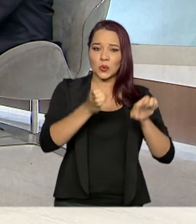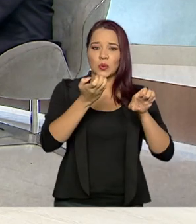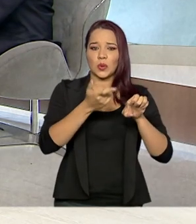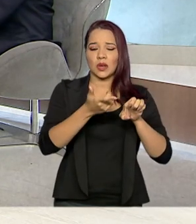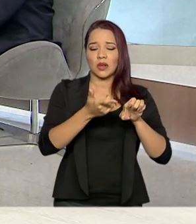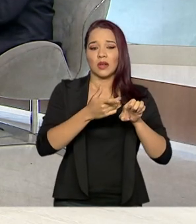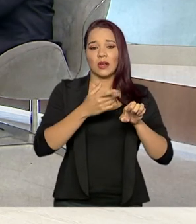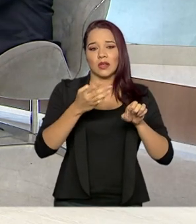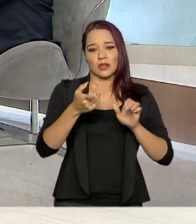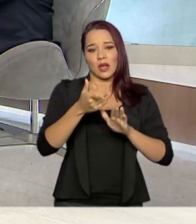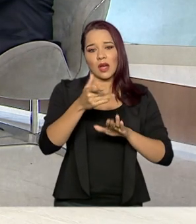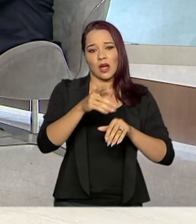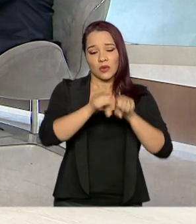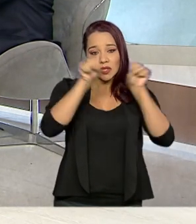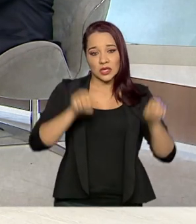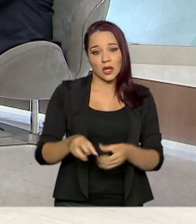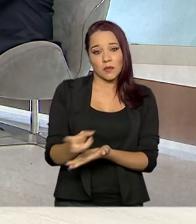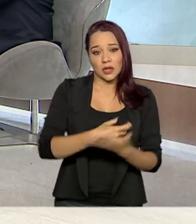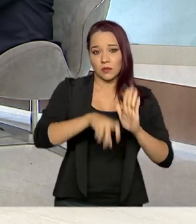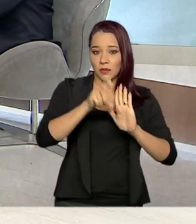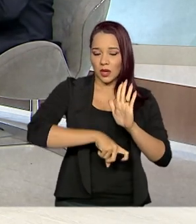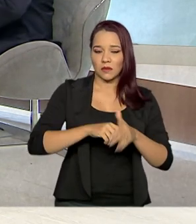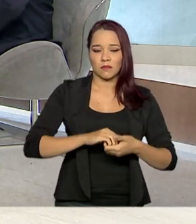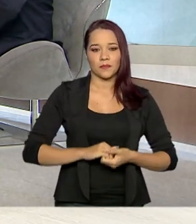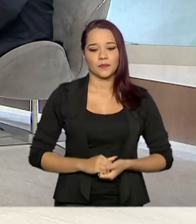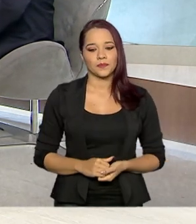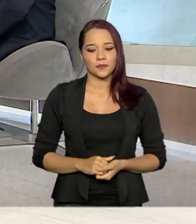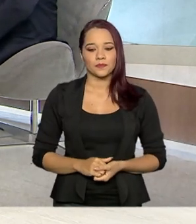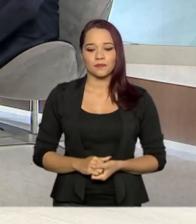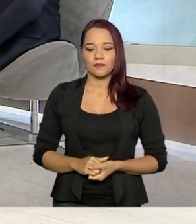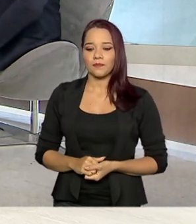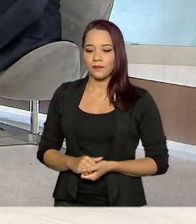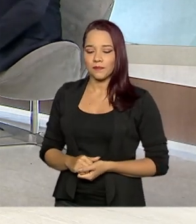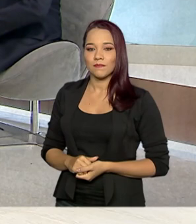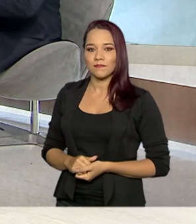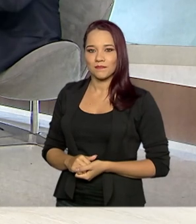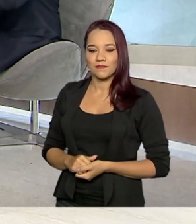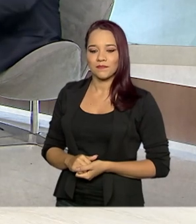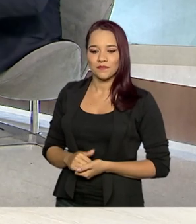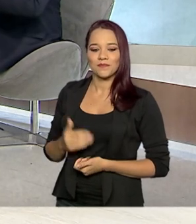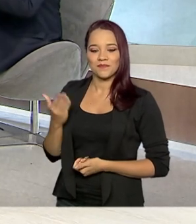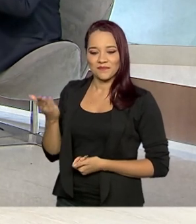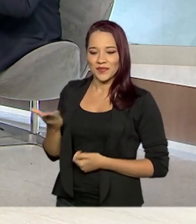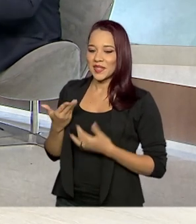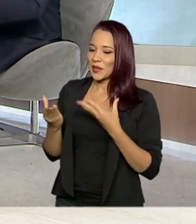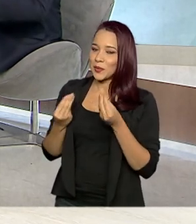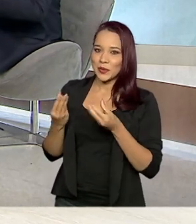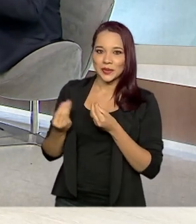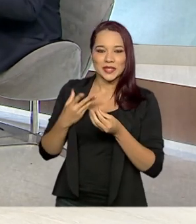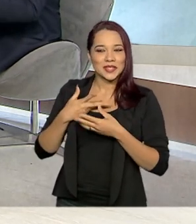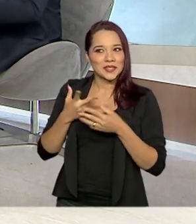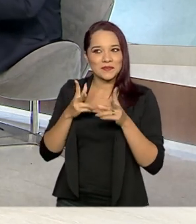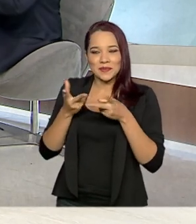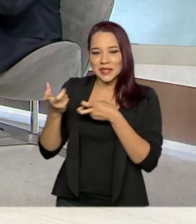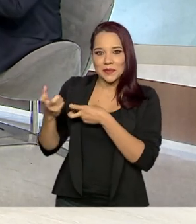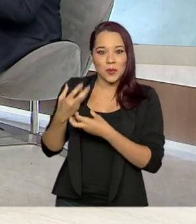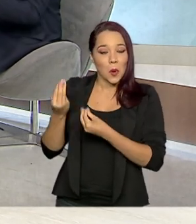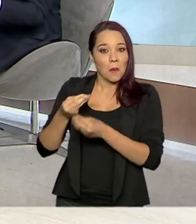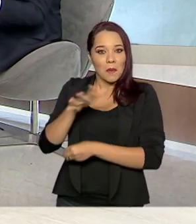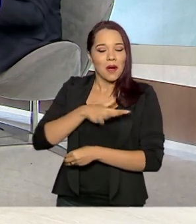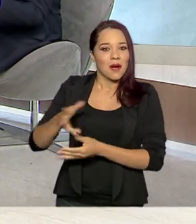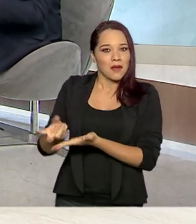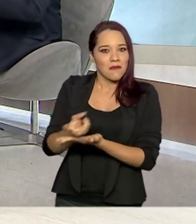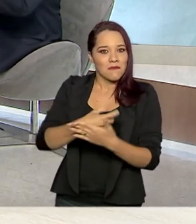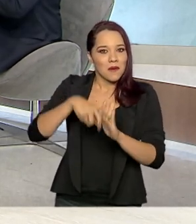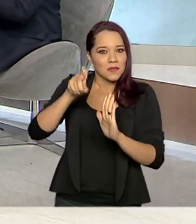significativa do nosso sistema tributário. Bacana. Muito assunto, Para a gente ver como que a reforma tributária,